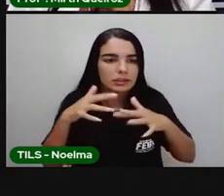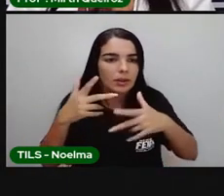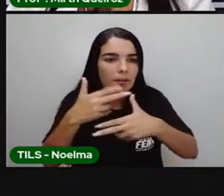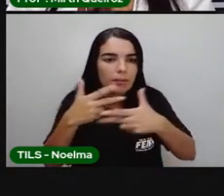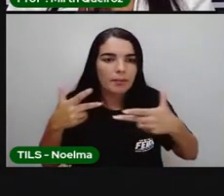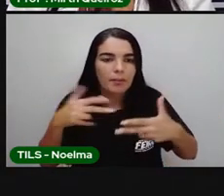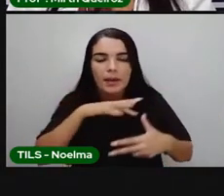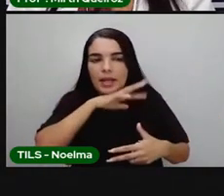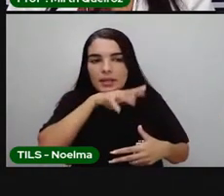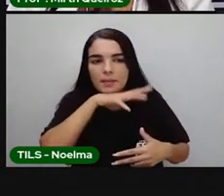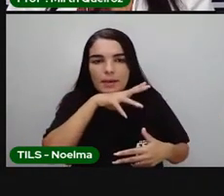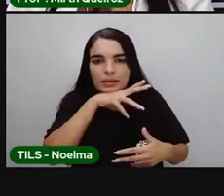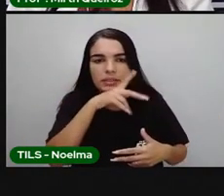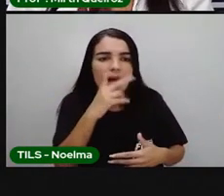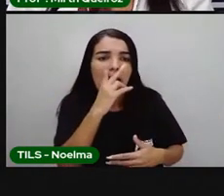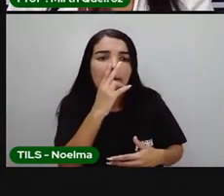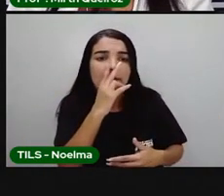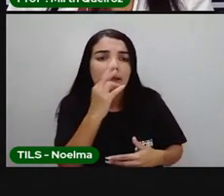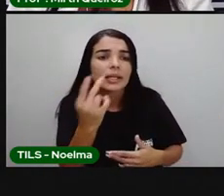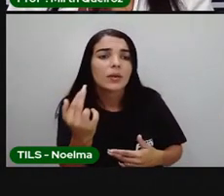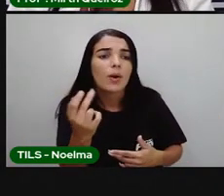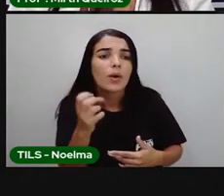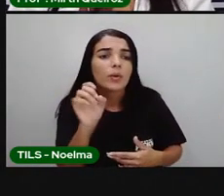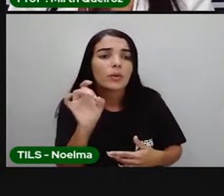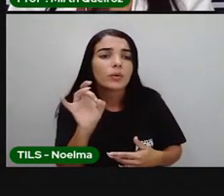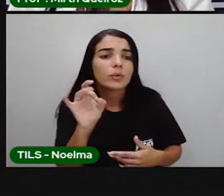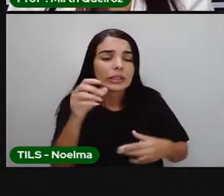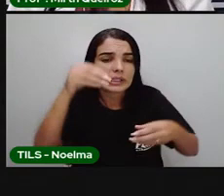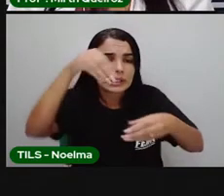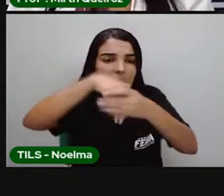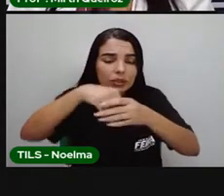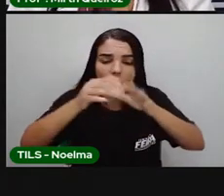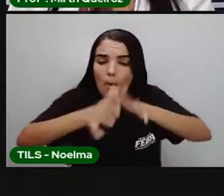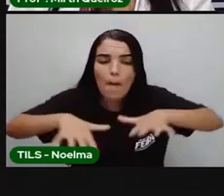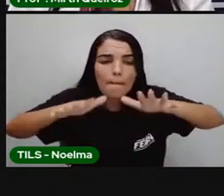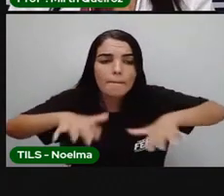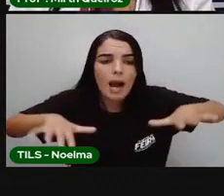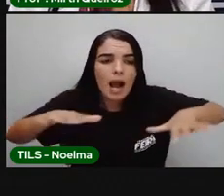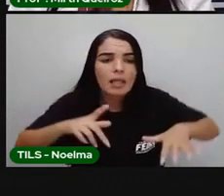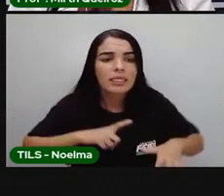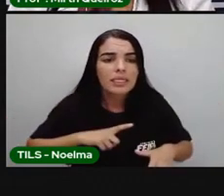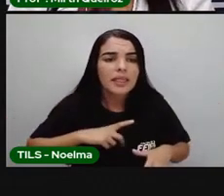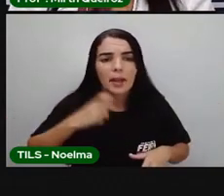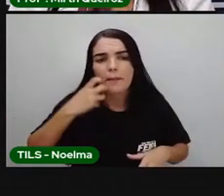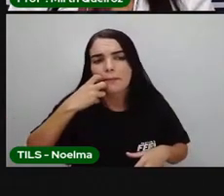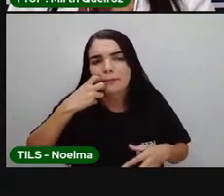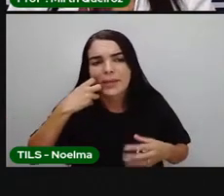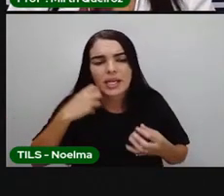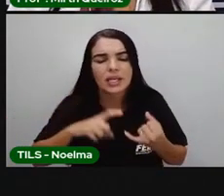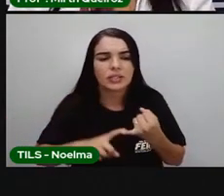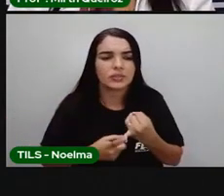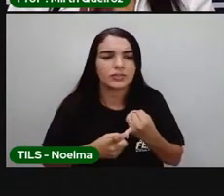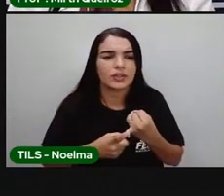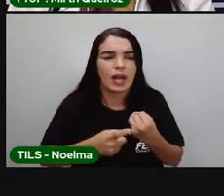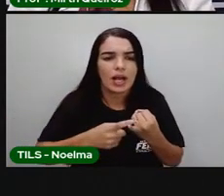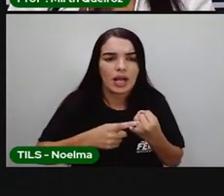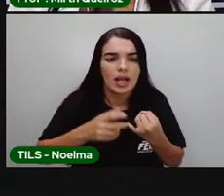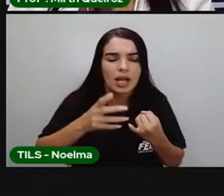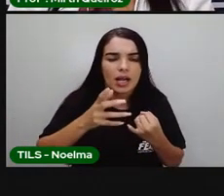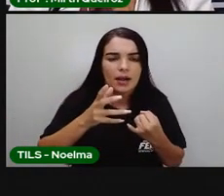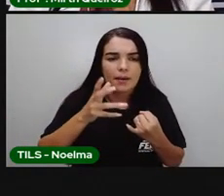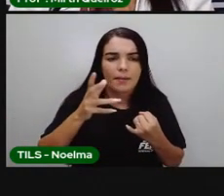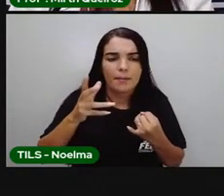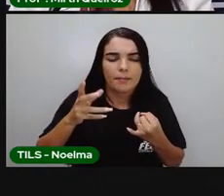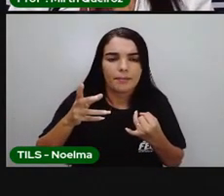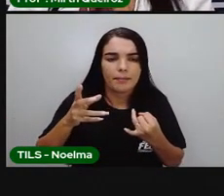um mar. No mar não tem só peixe, né? Tem tubarão, tem baleia, tem alvas, né? Tem raia e